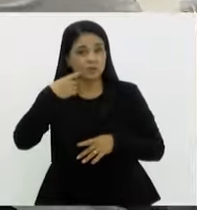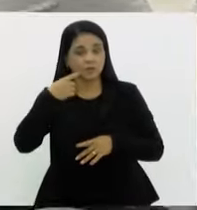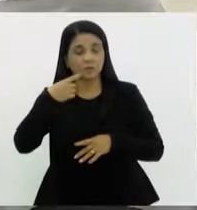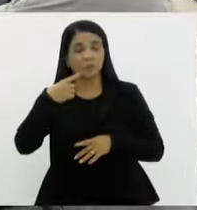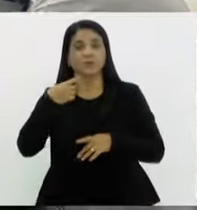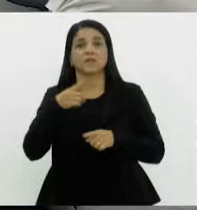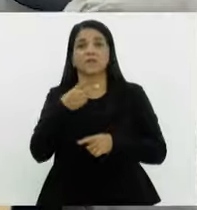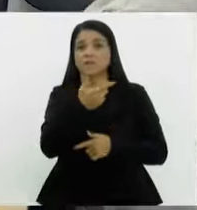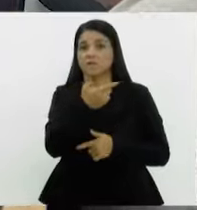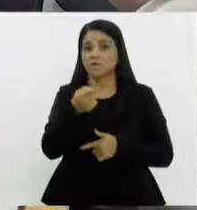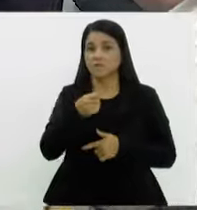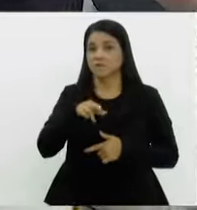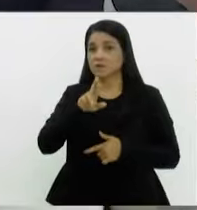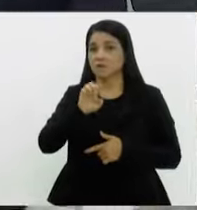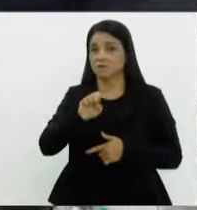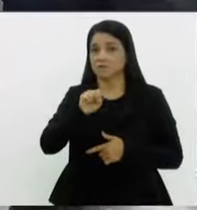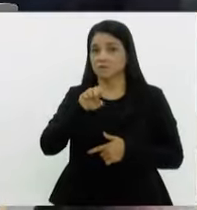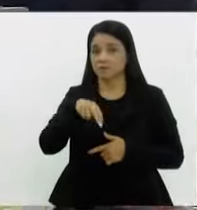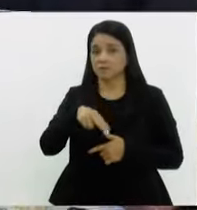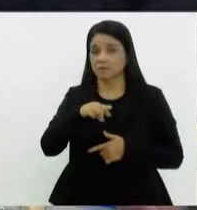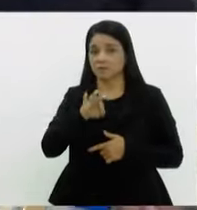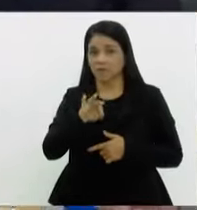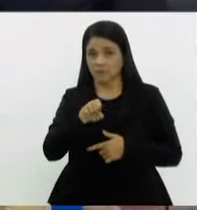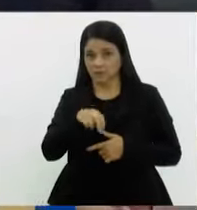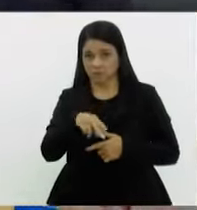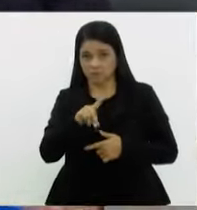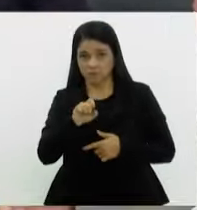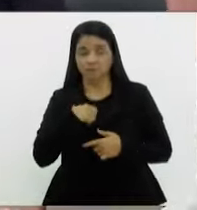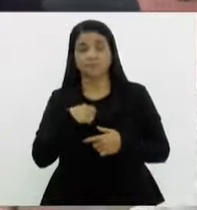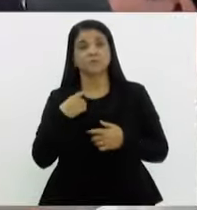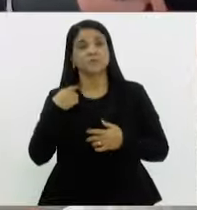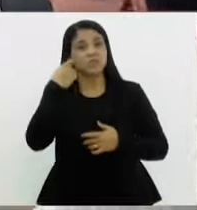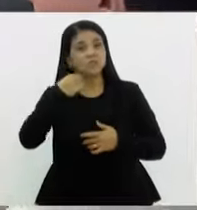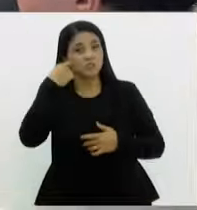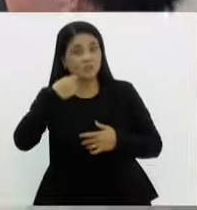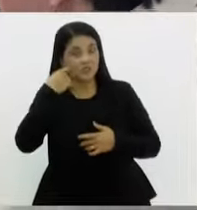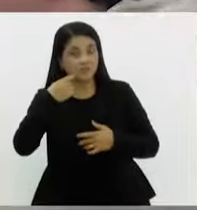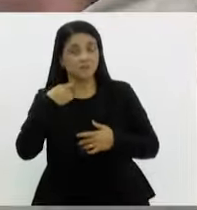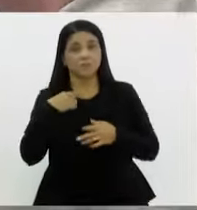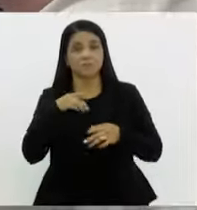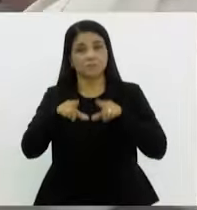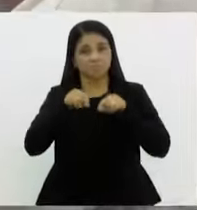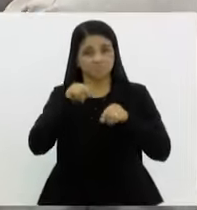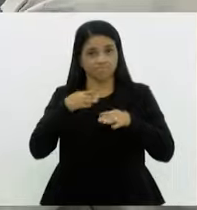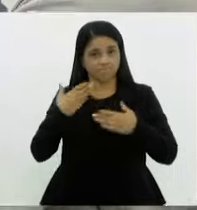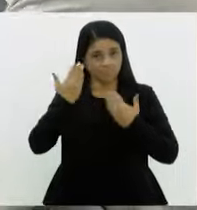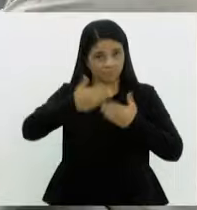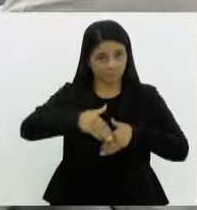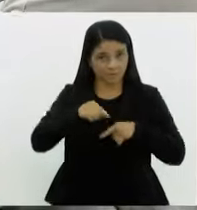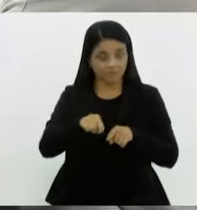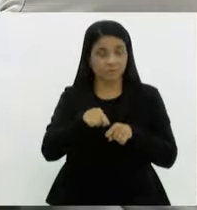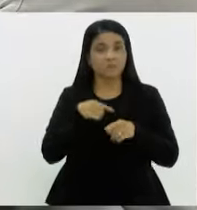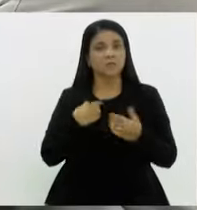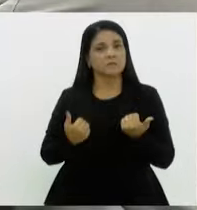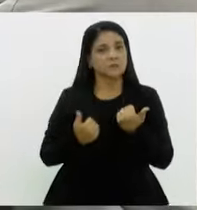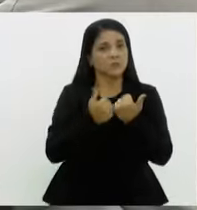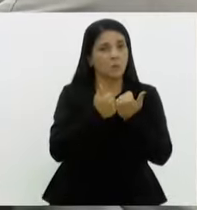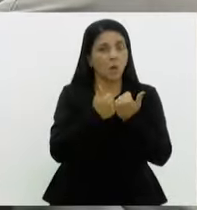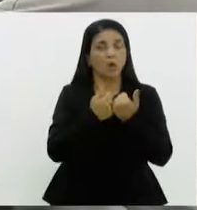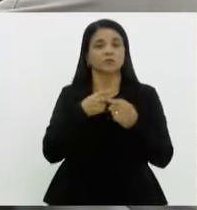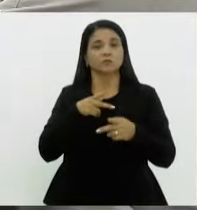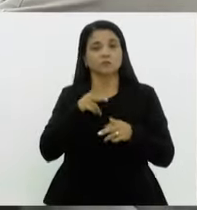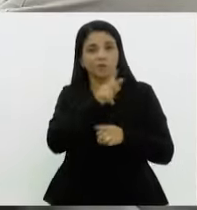cerca de 20 residentes, bachareis em Direito, que ingressaram através do processo seletivo. No local, há suporte de professores